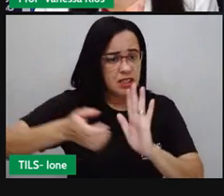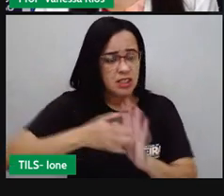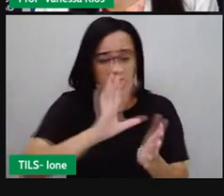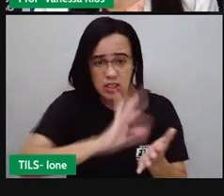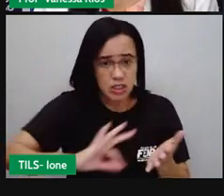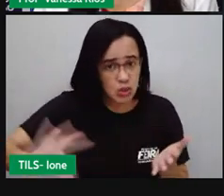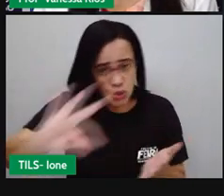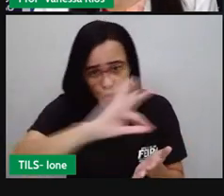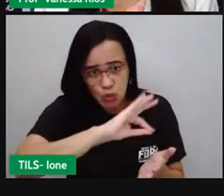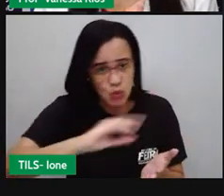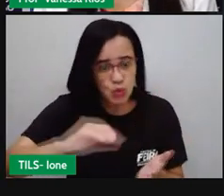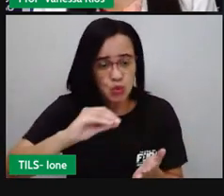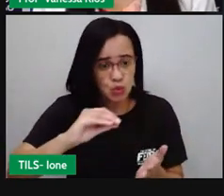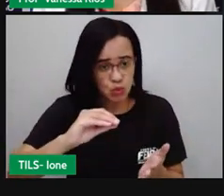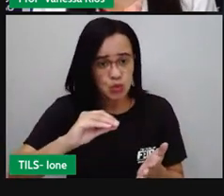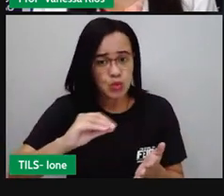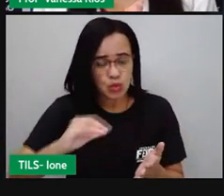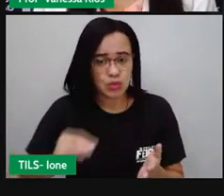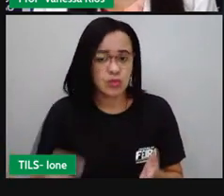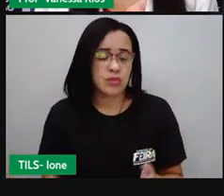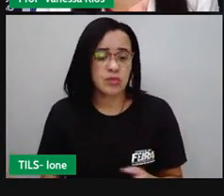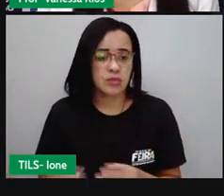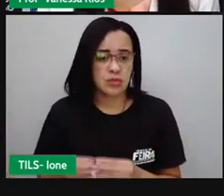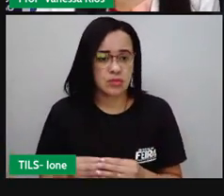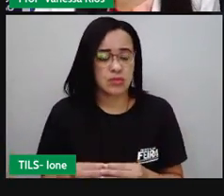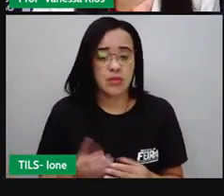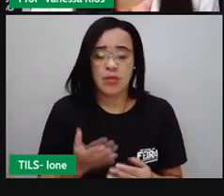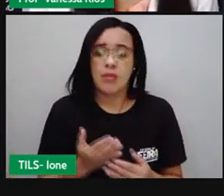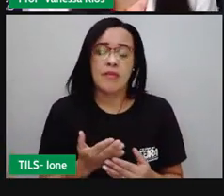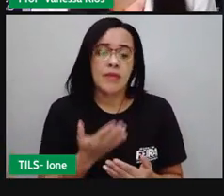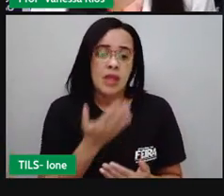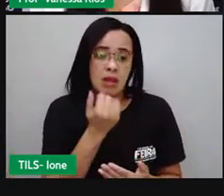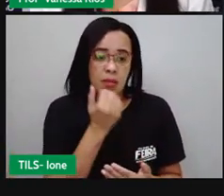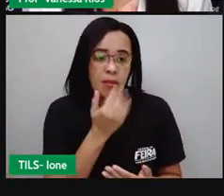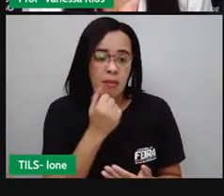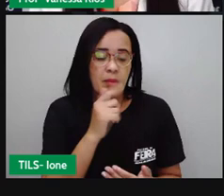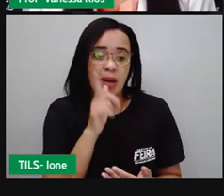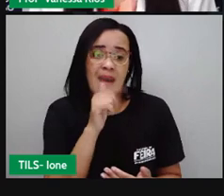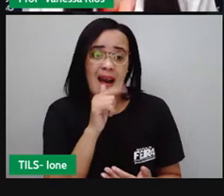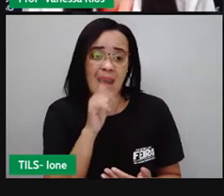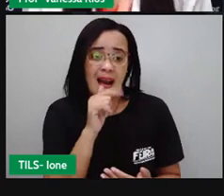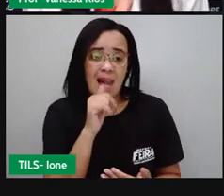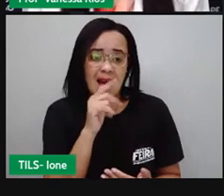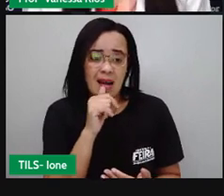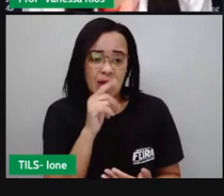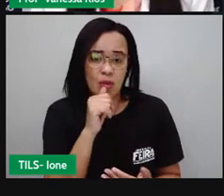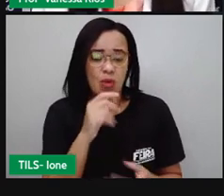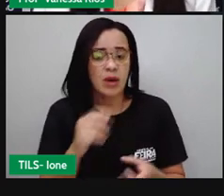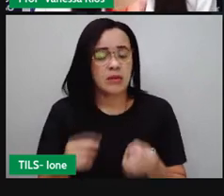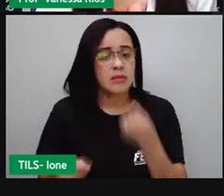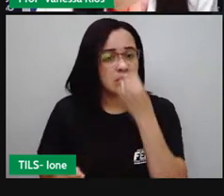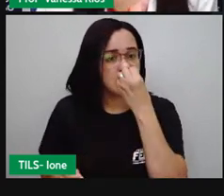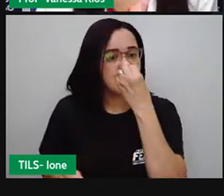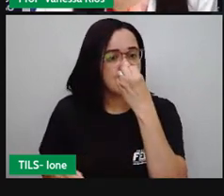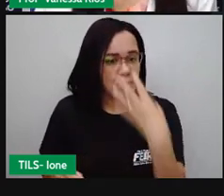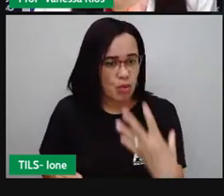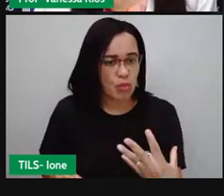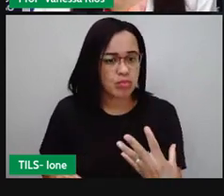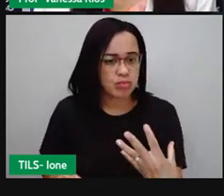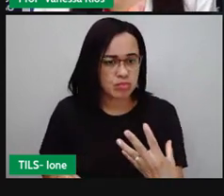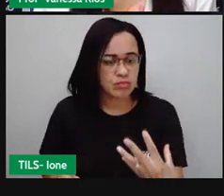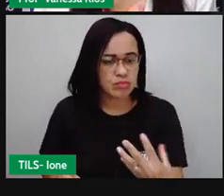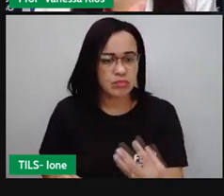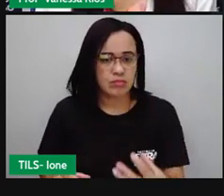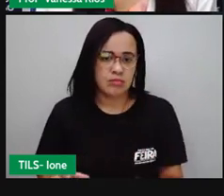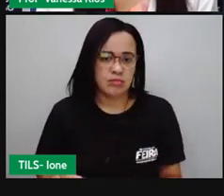que serve de bom, né? Para o nosso corpo, tudo que é necessário para o nosso corpo, é chegado aí no processo onde esse